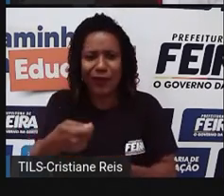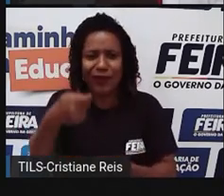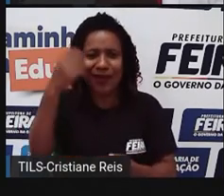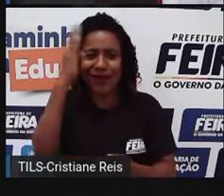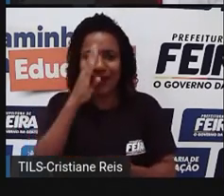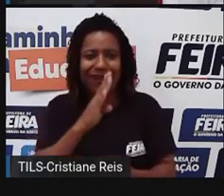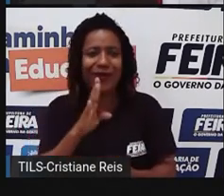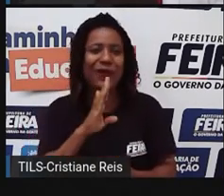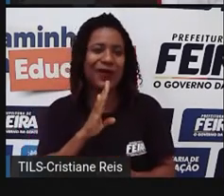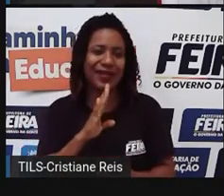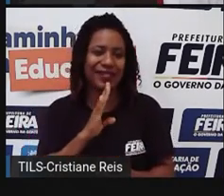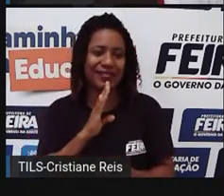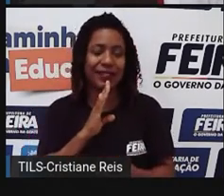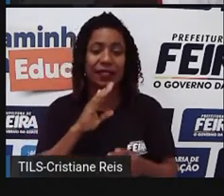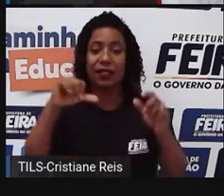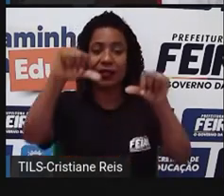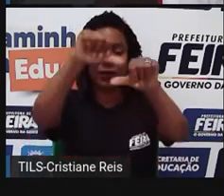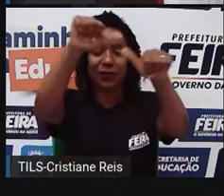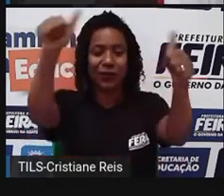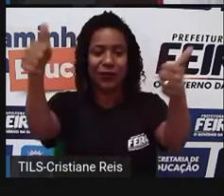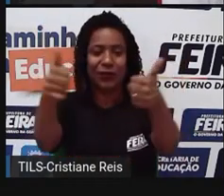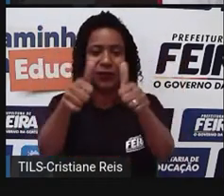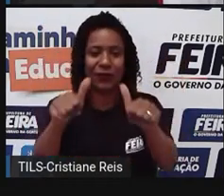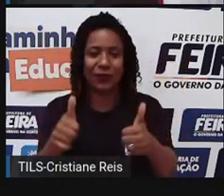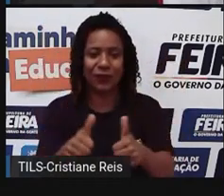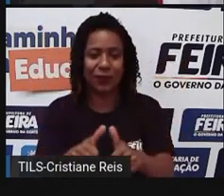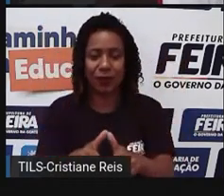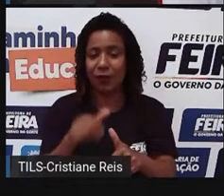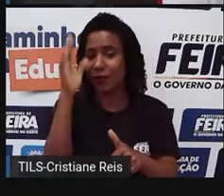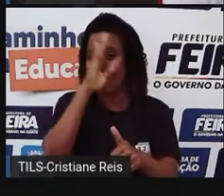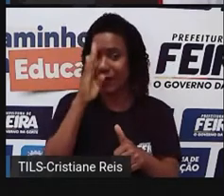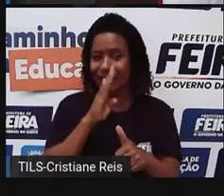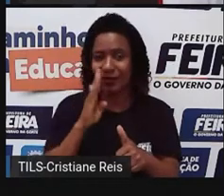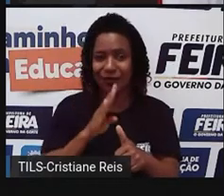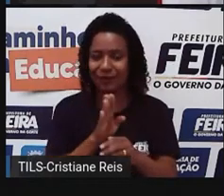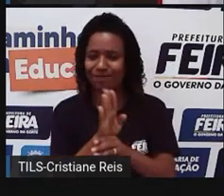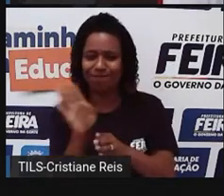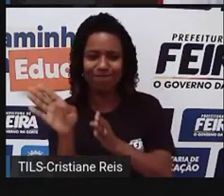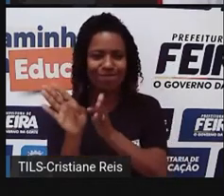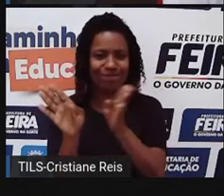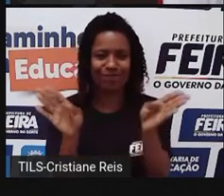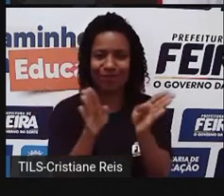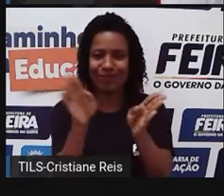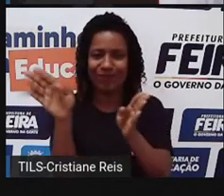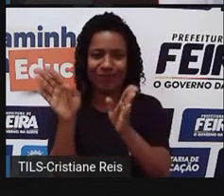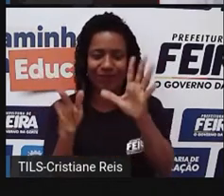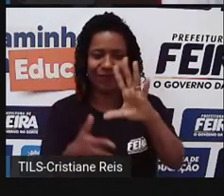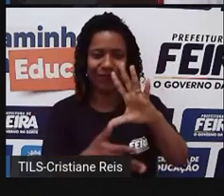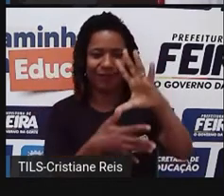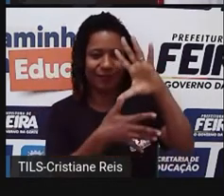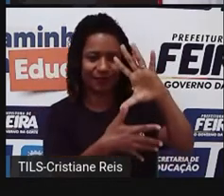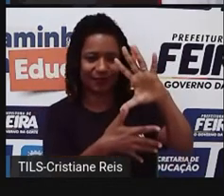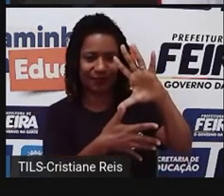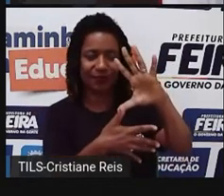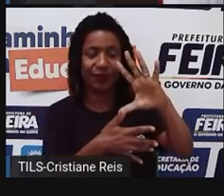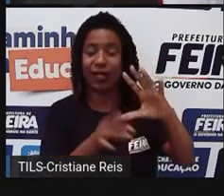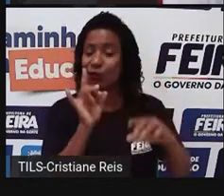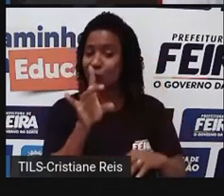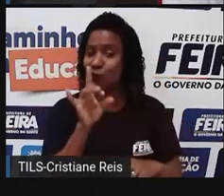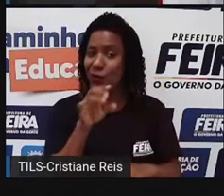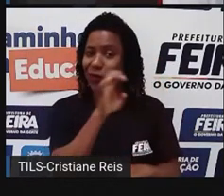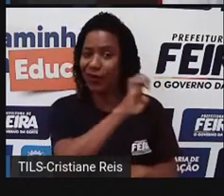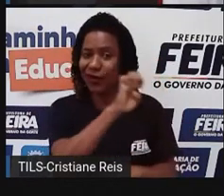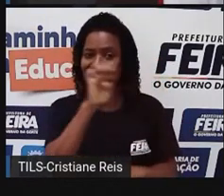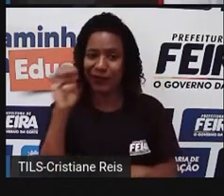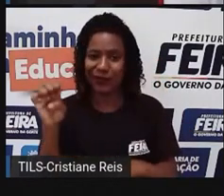né, faz, né, fronteira com vários países, né, da América do Sul, somente dois, que é o Chile e Equador, que a gente não